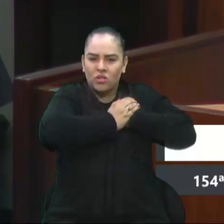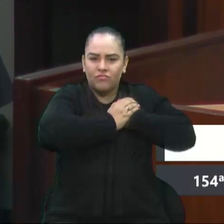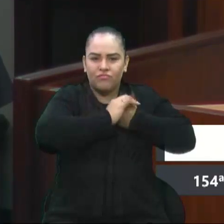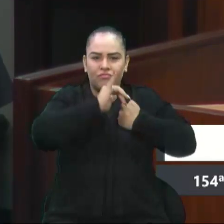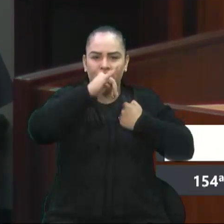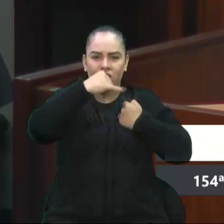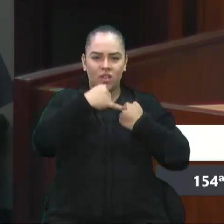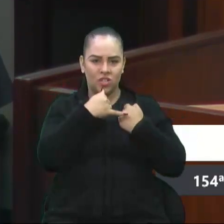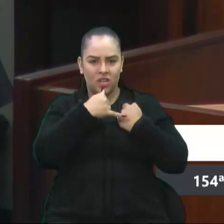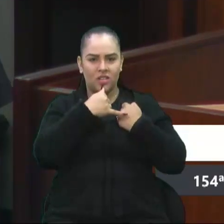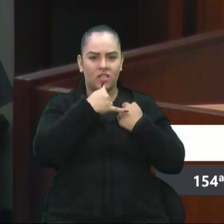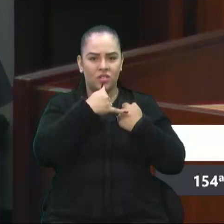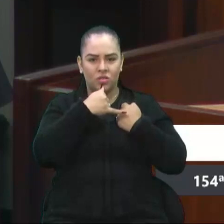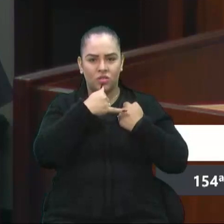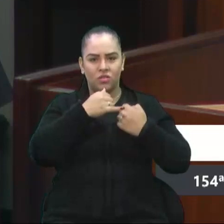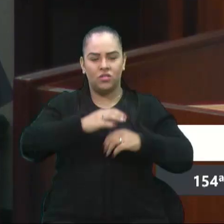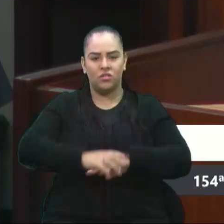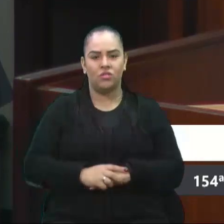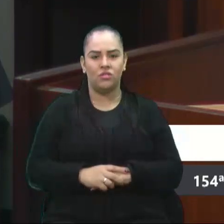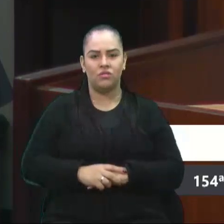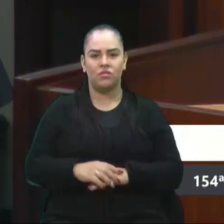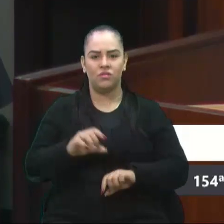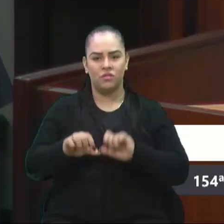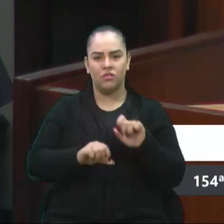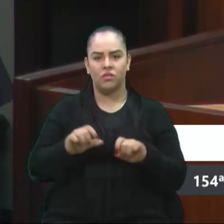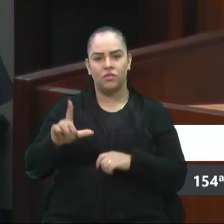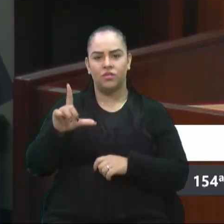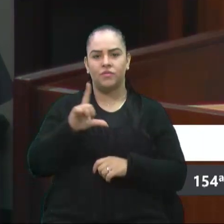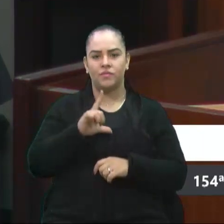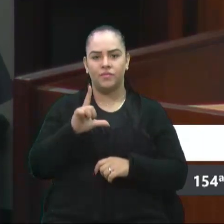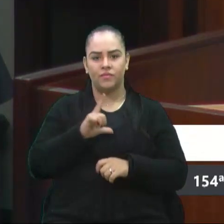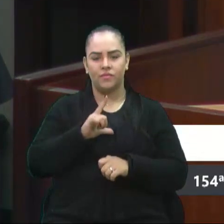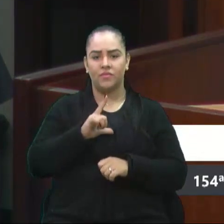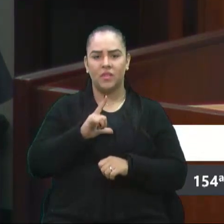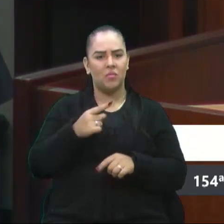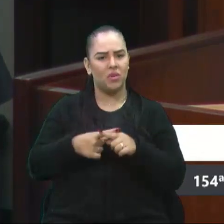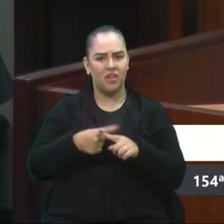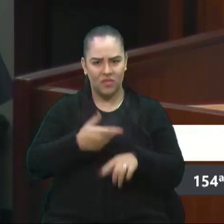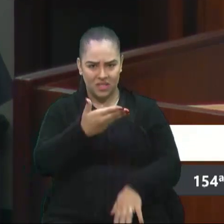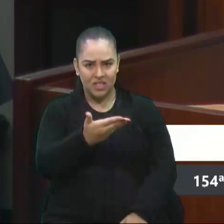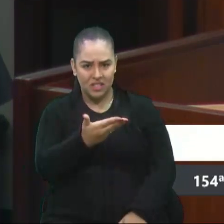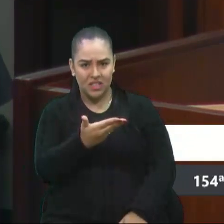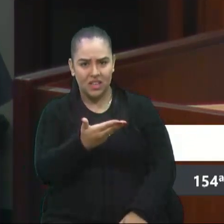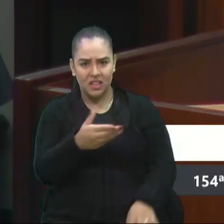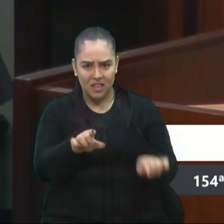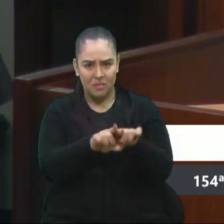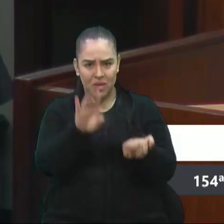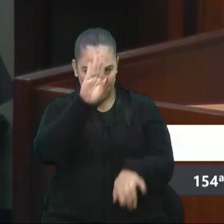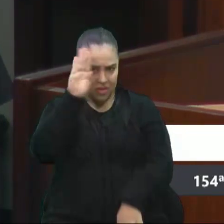E isso acontece talvez dentro das nossas famílias, vereador Bressão. O senhor recentemente passou por algo similar.